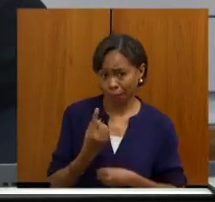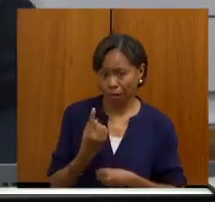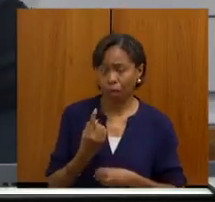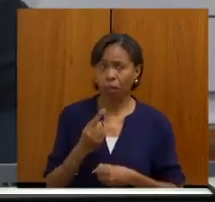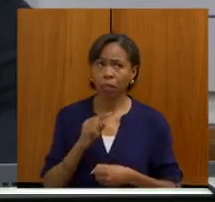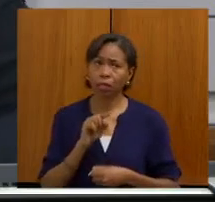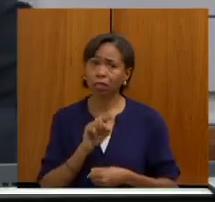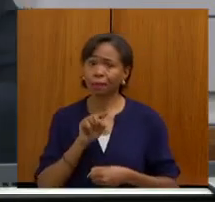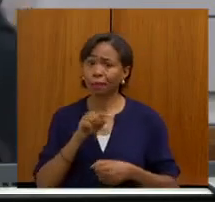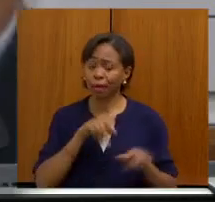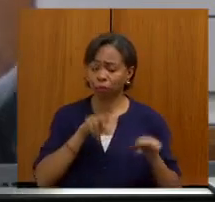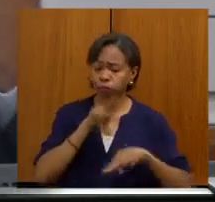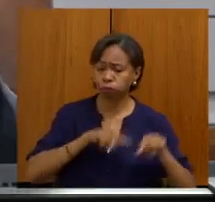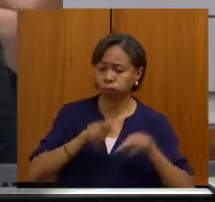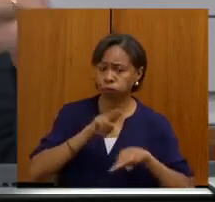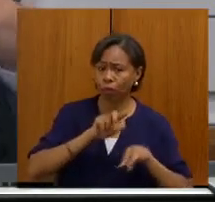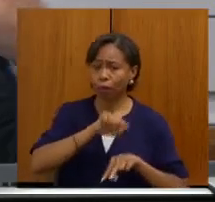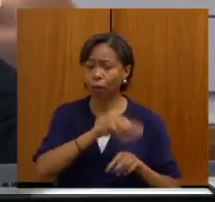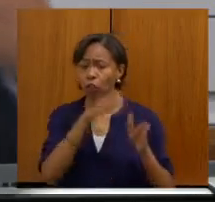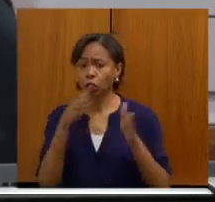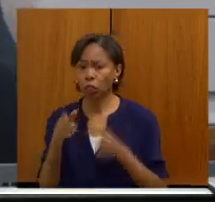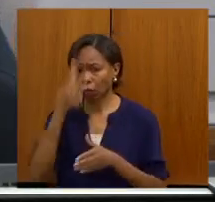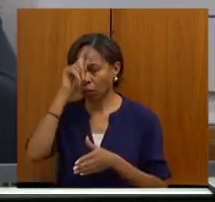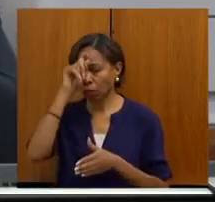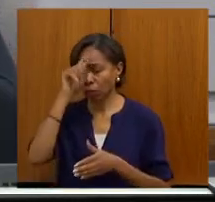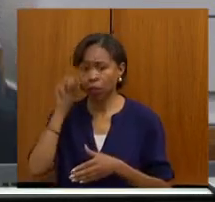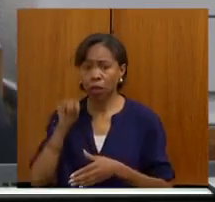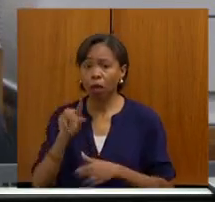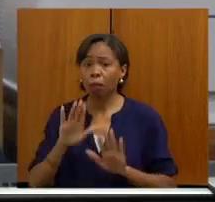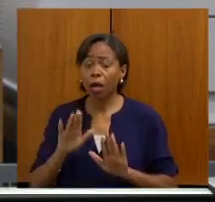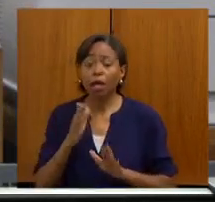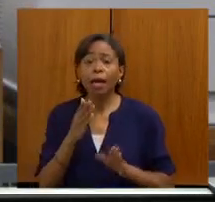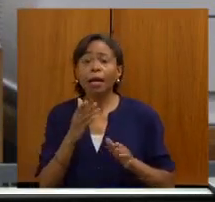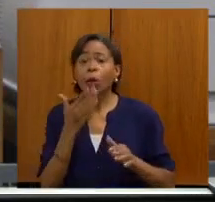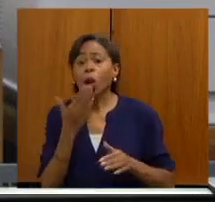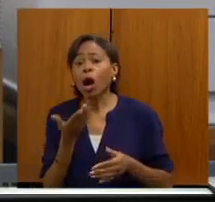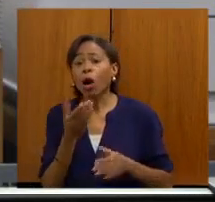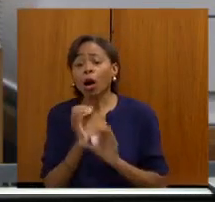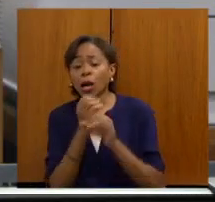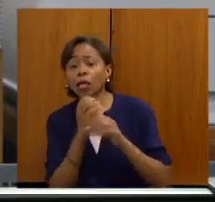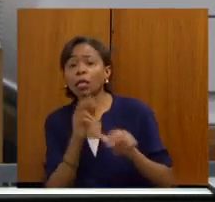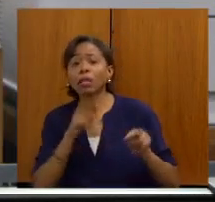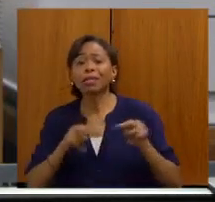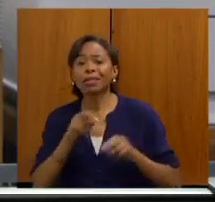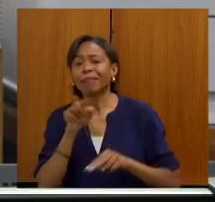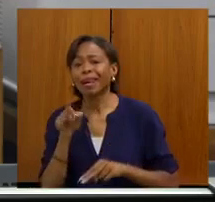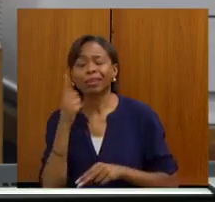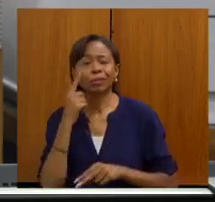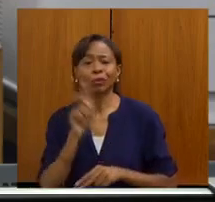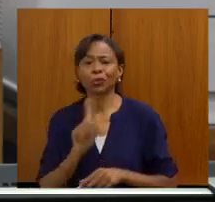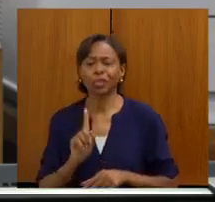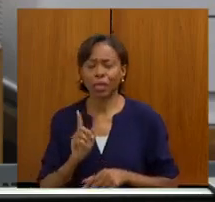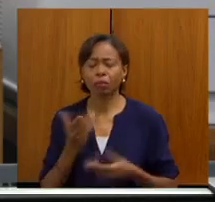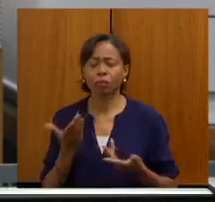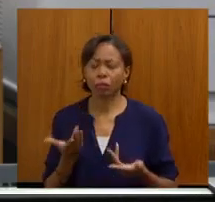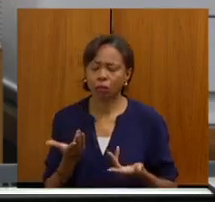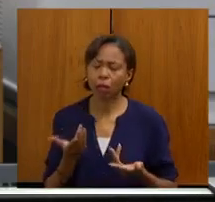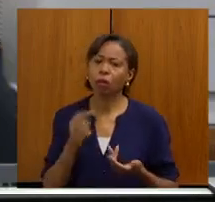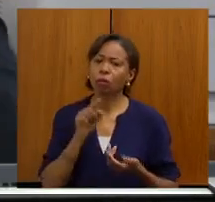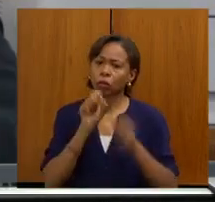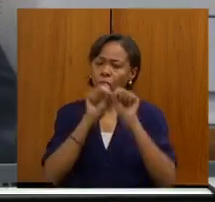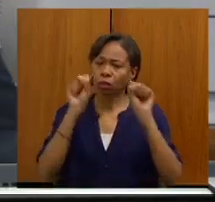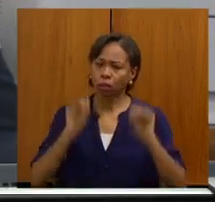ambulatório, ela nem sabe que exame que fez, ninguém se conversa. E esse processo do Saúde em Rede, além de criar um sistema,